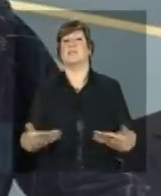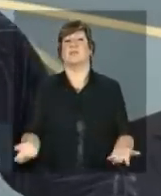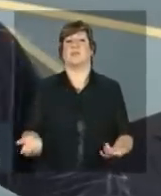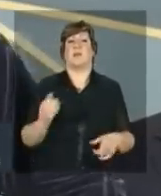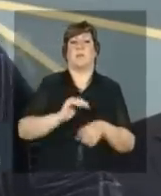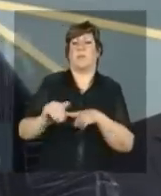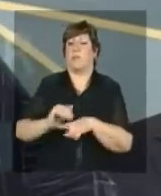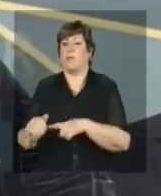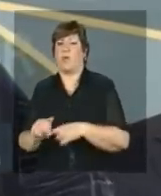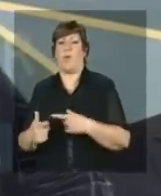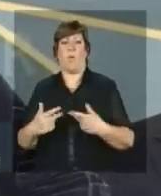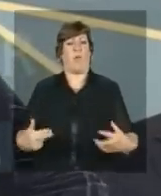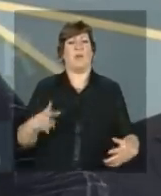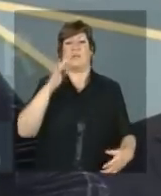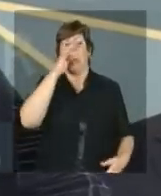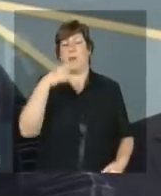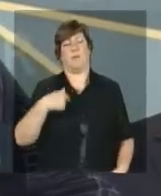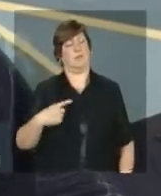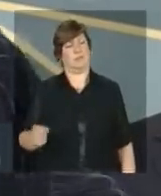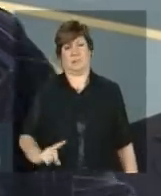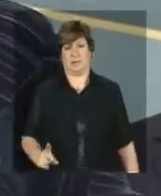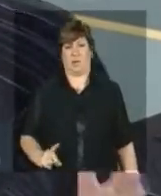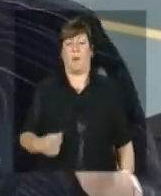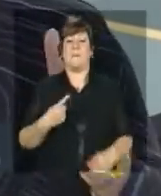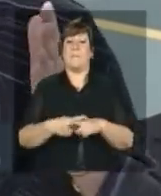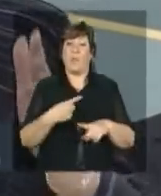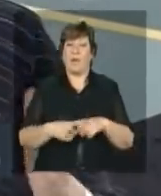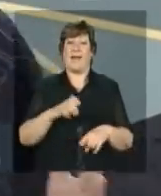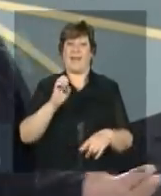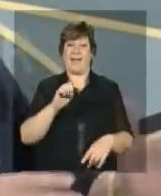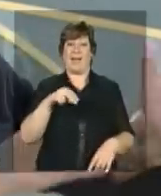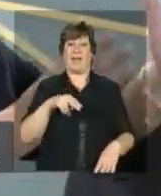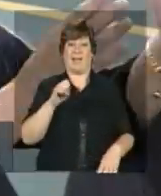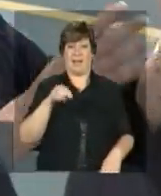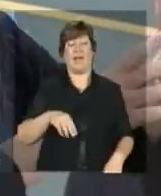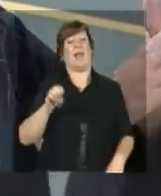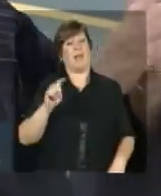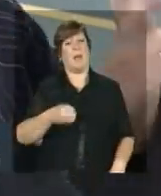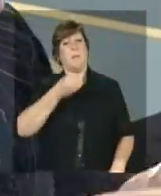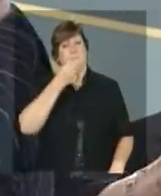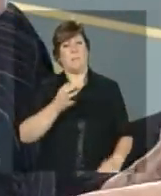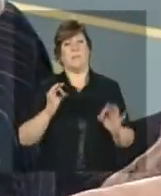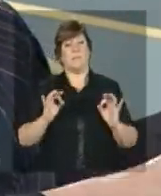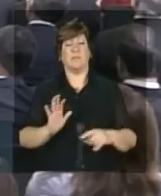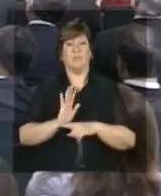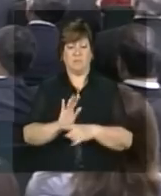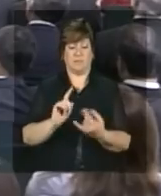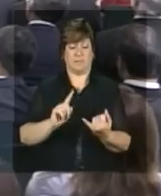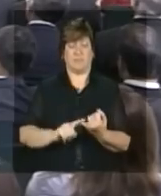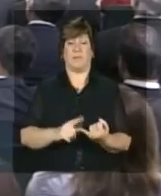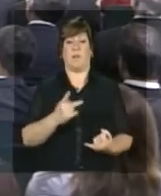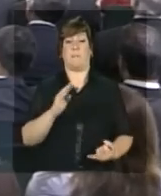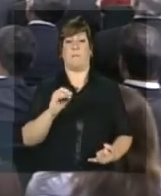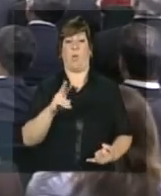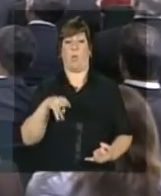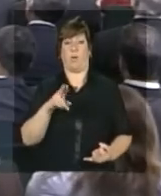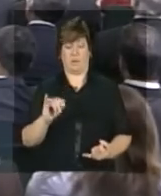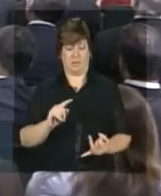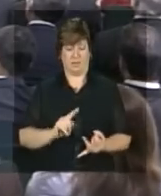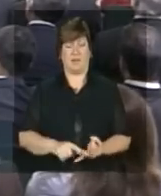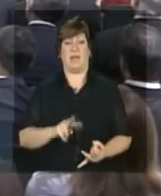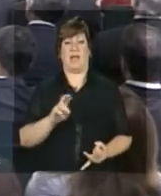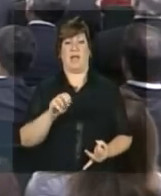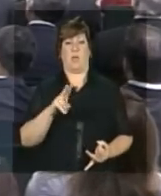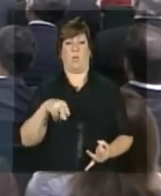de teimosia mas é porque ao fazê-lo eu estou defendendo o ProUni estou defendendo o